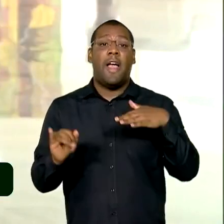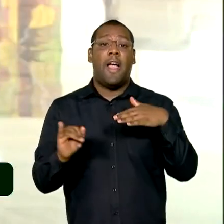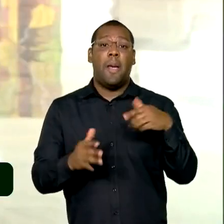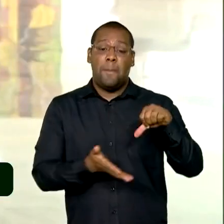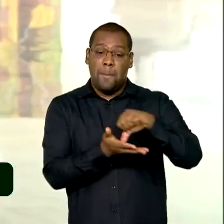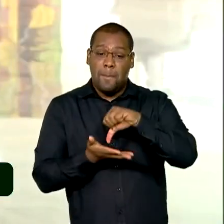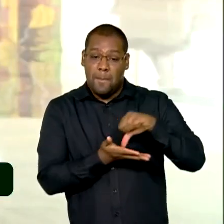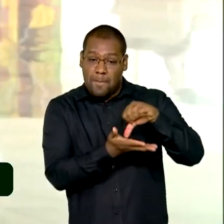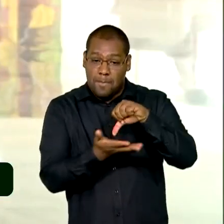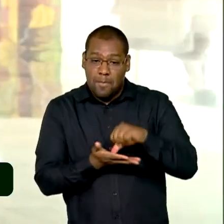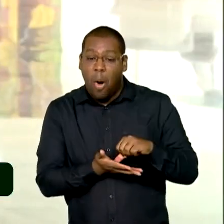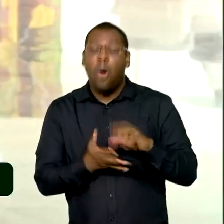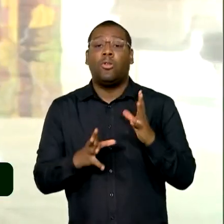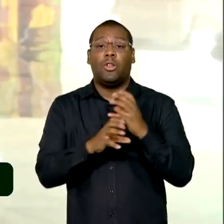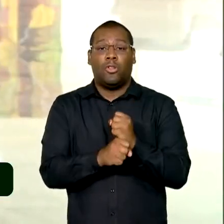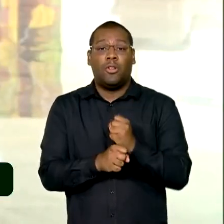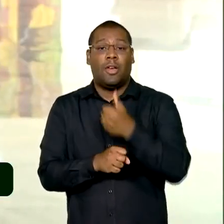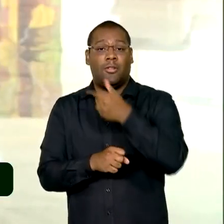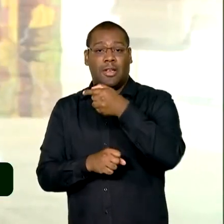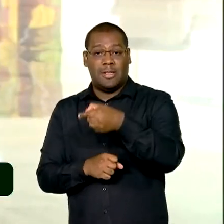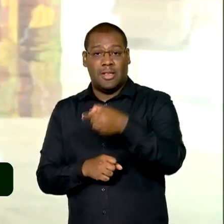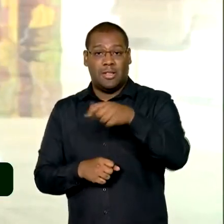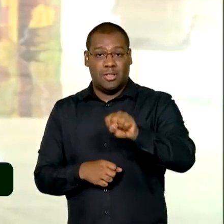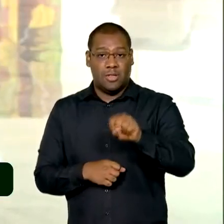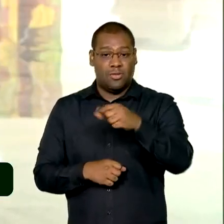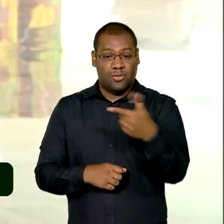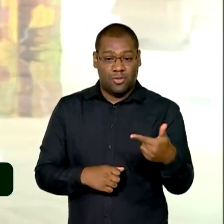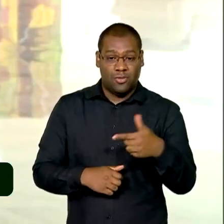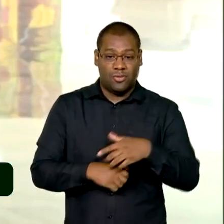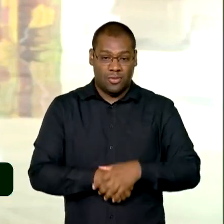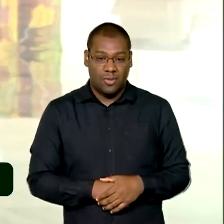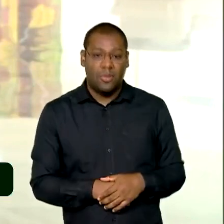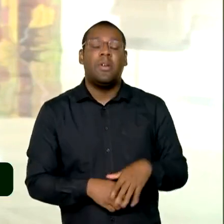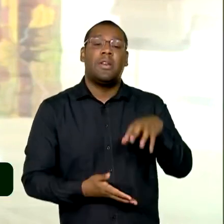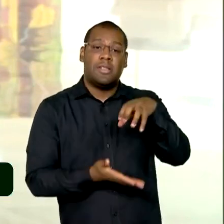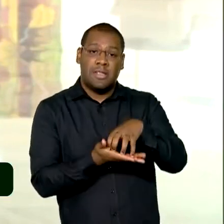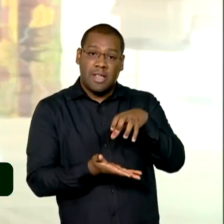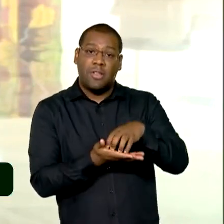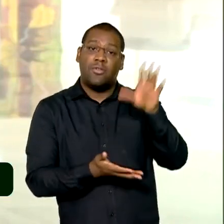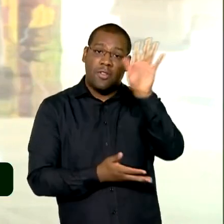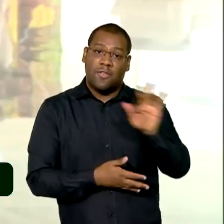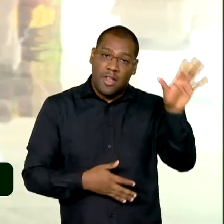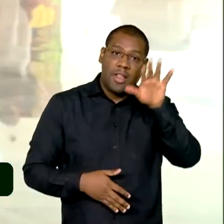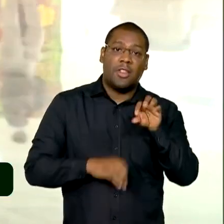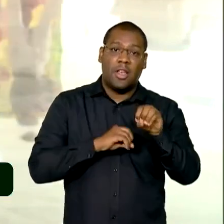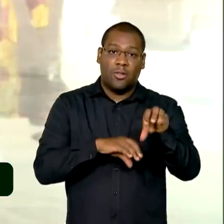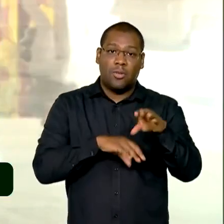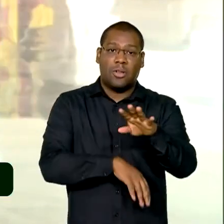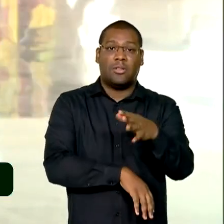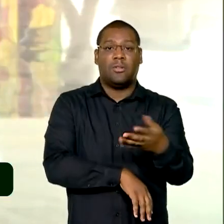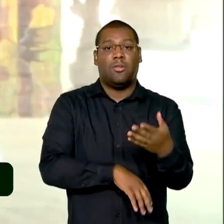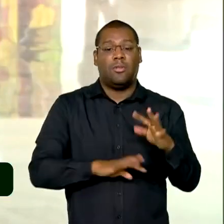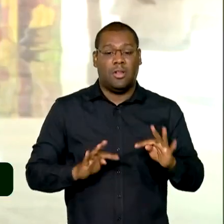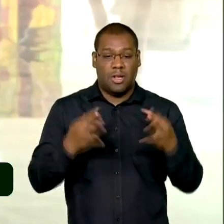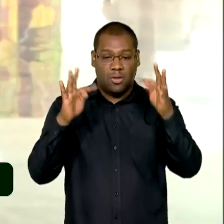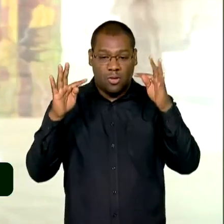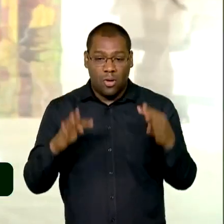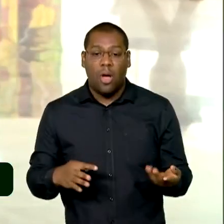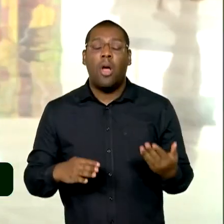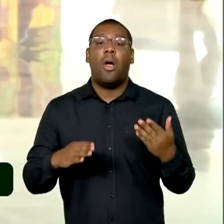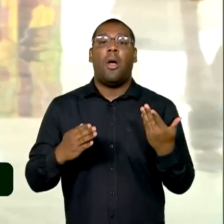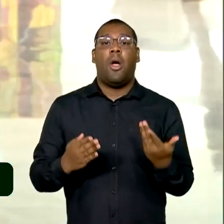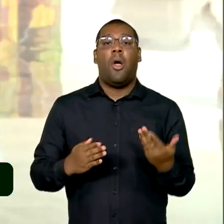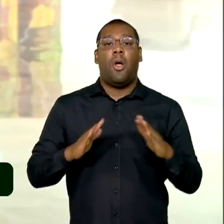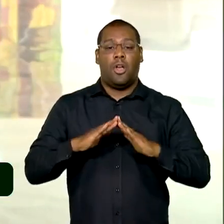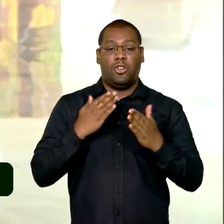milhão e meio de estudantes, incluindo também os Centros Federais de Educação Tecnológica, o Colégio Pedro II e escolas